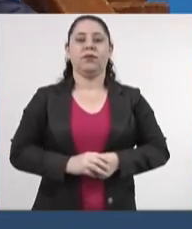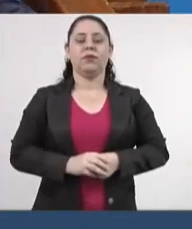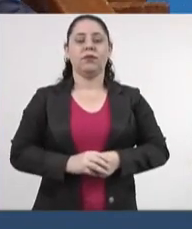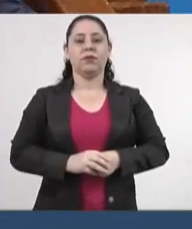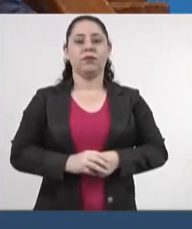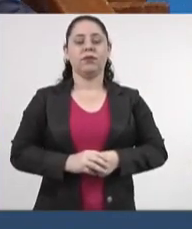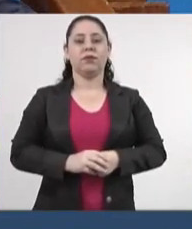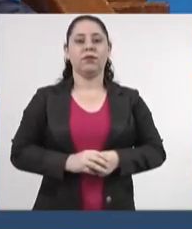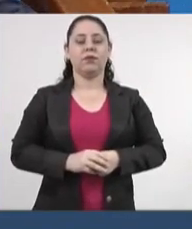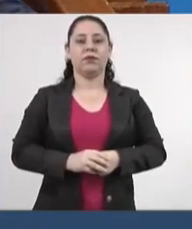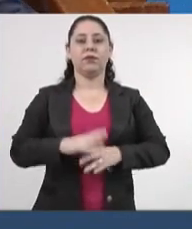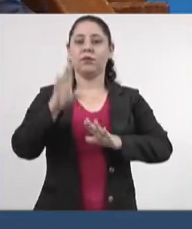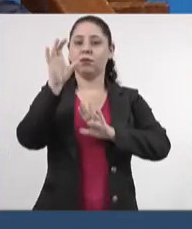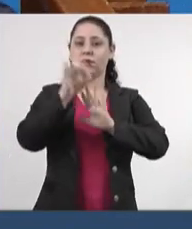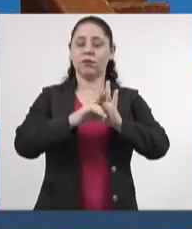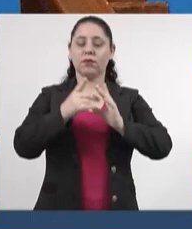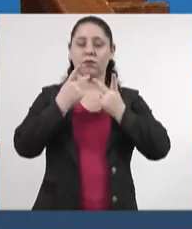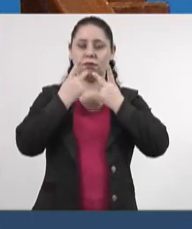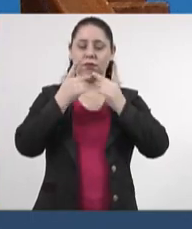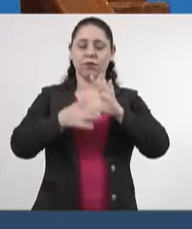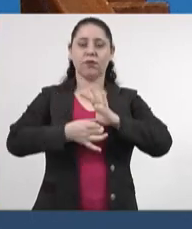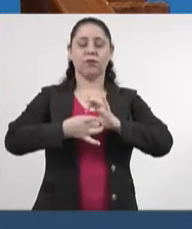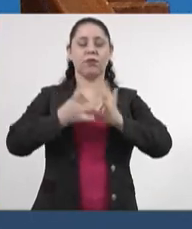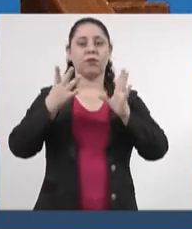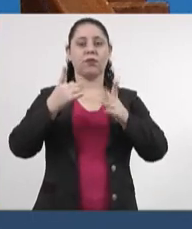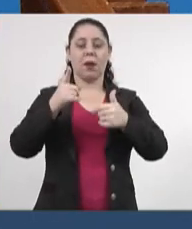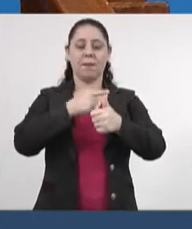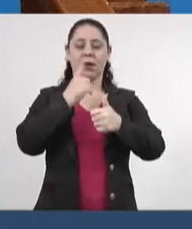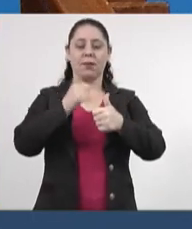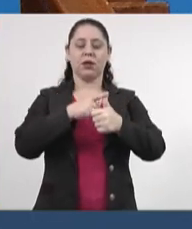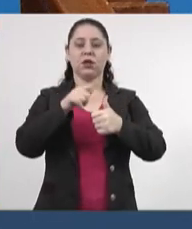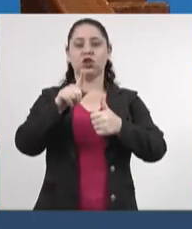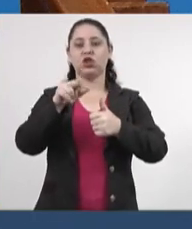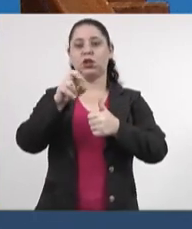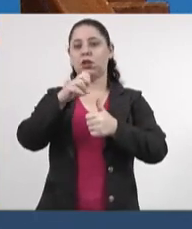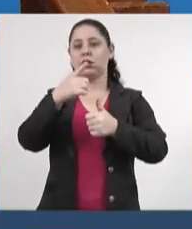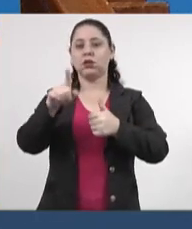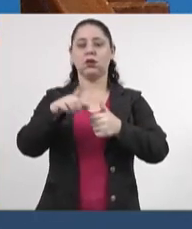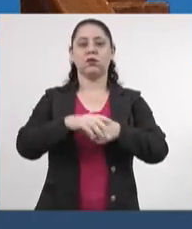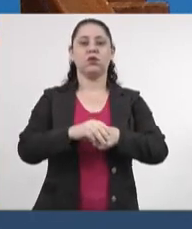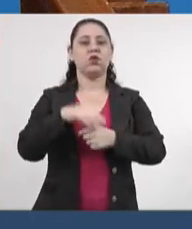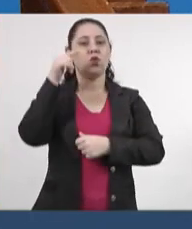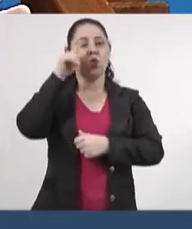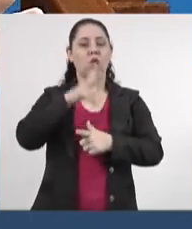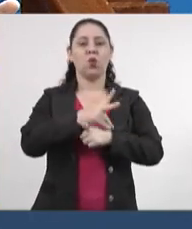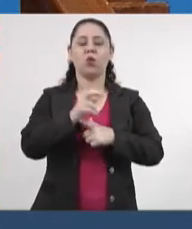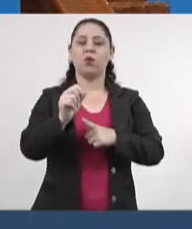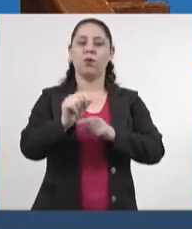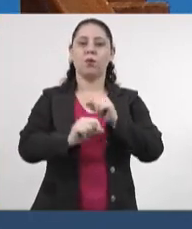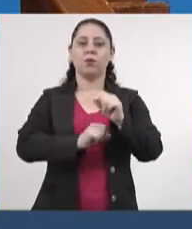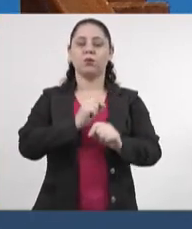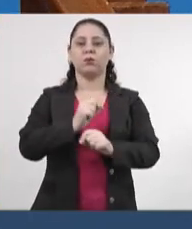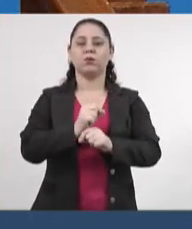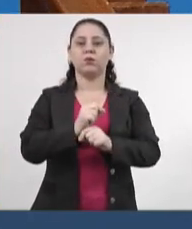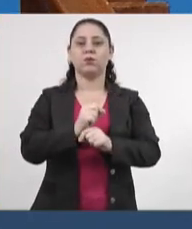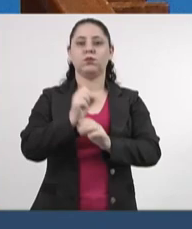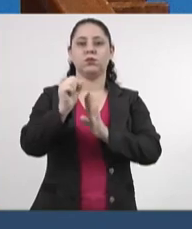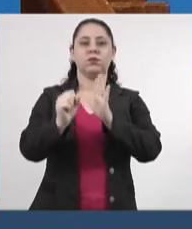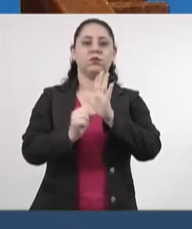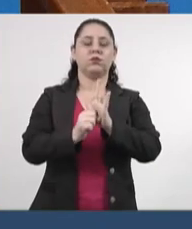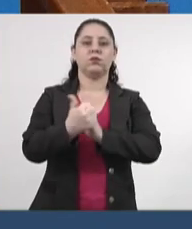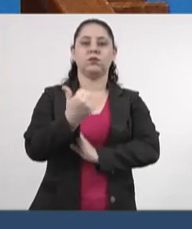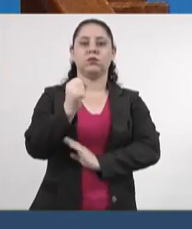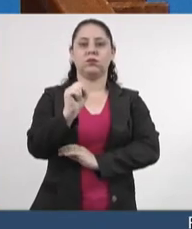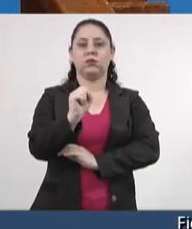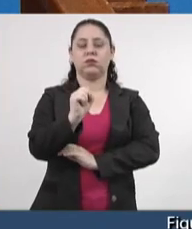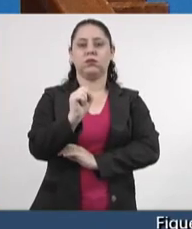o direito à liberdade de expressão é um direito de primeira geração, conquistado no século XVIII.